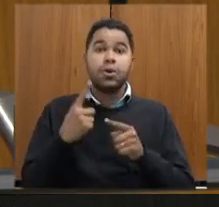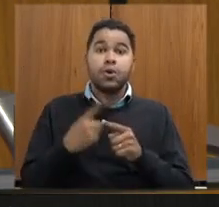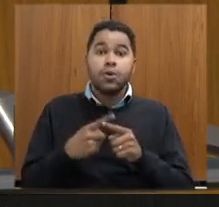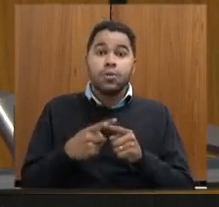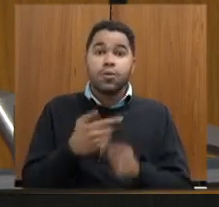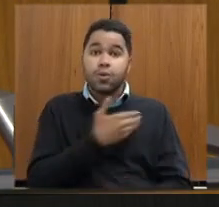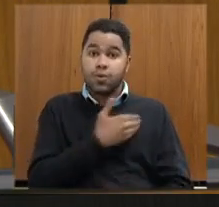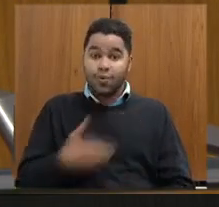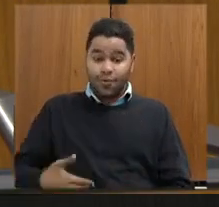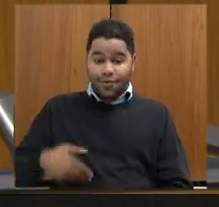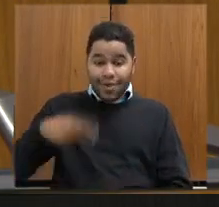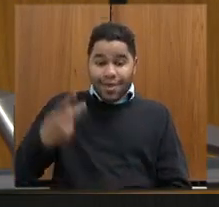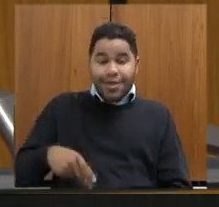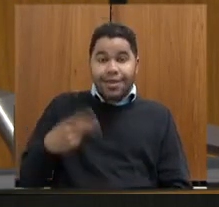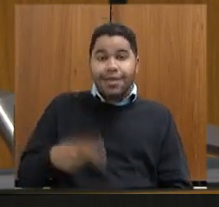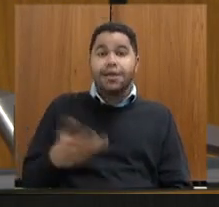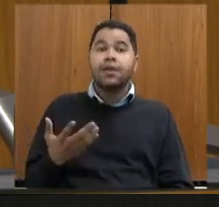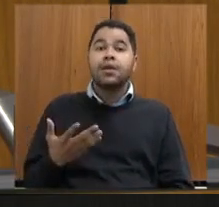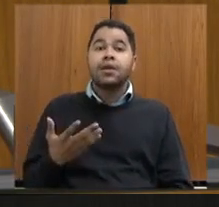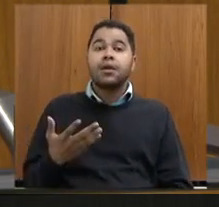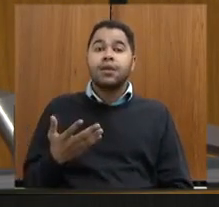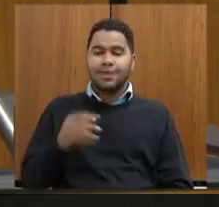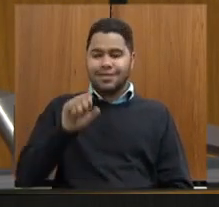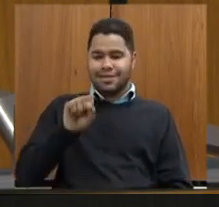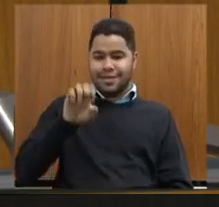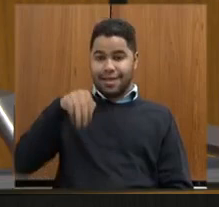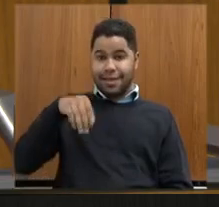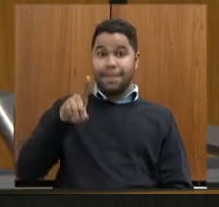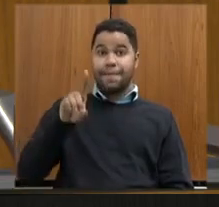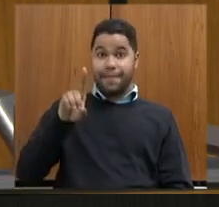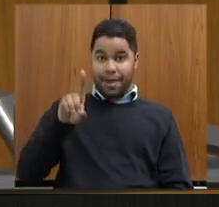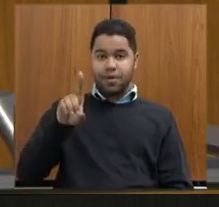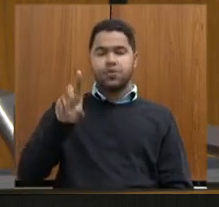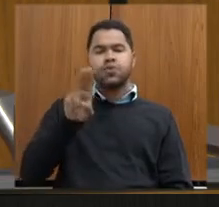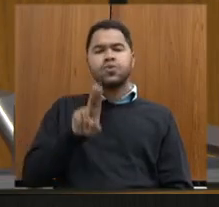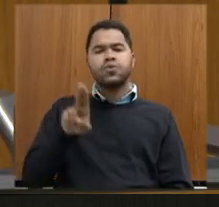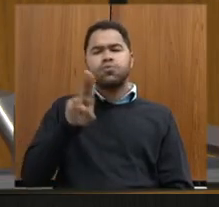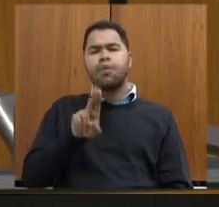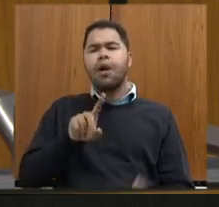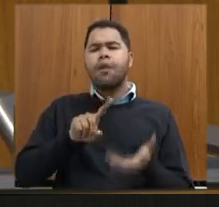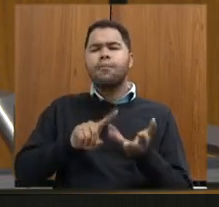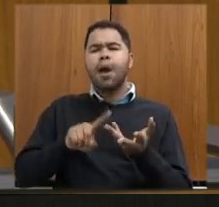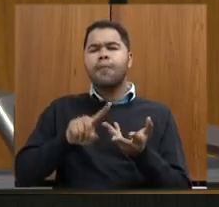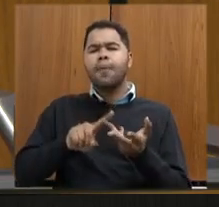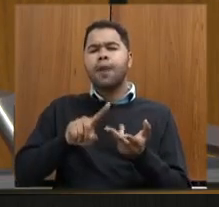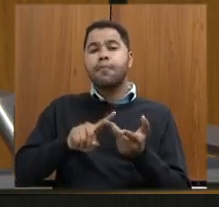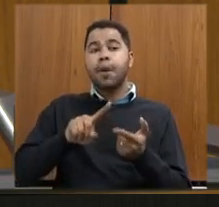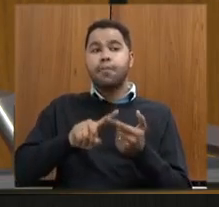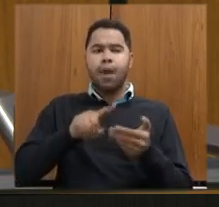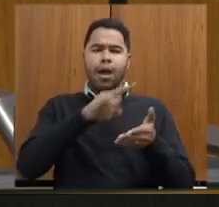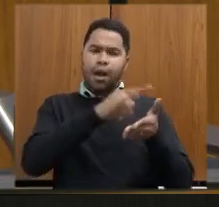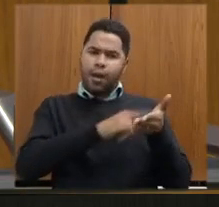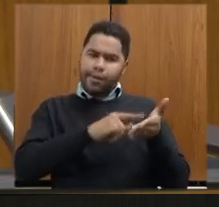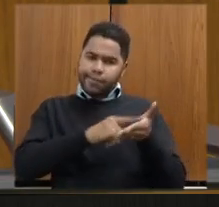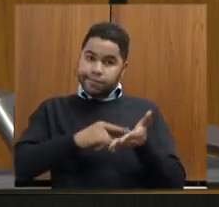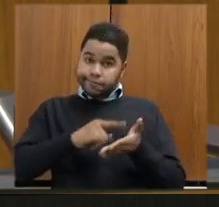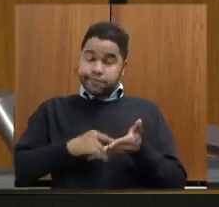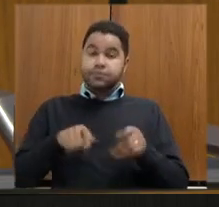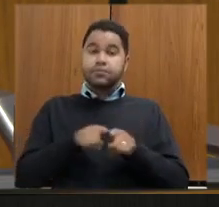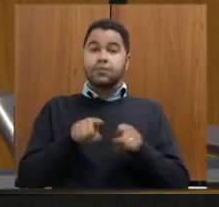o governo do estado através da SEMAD utilizou várias questões documentos e